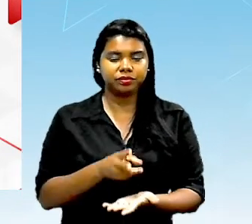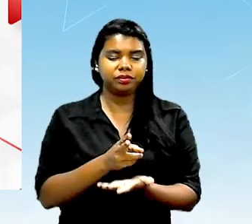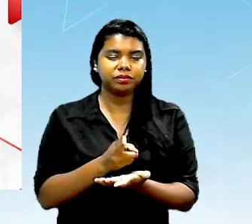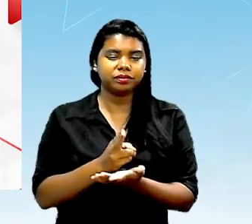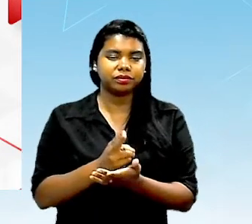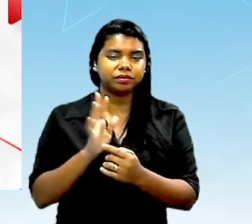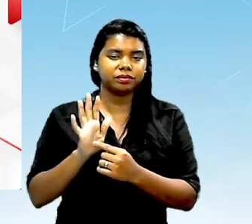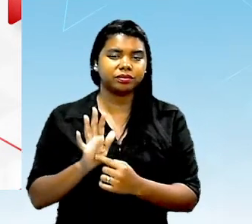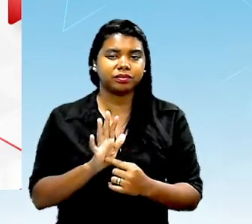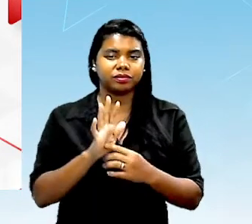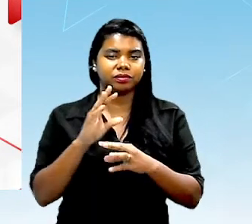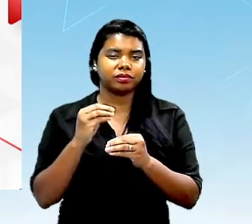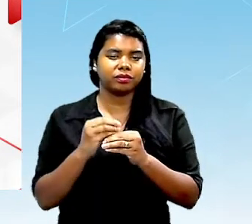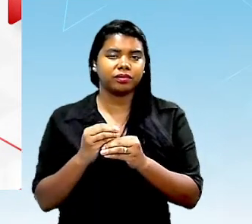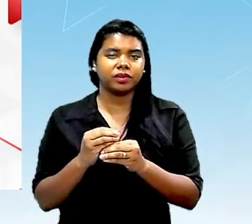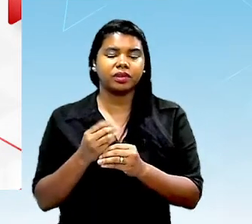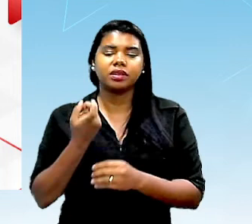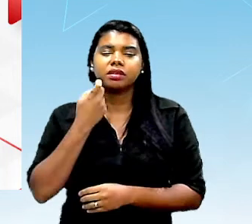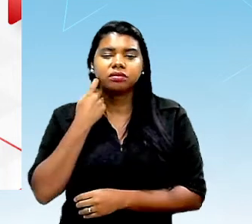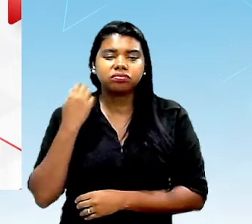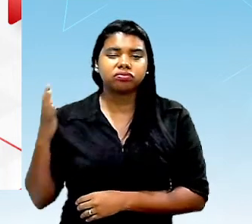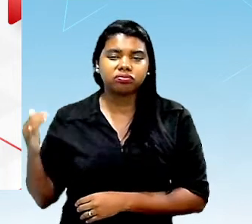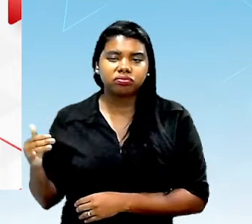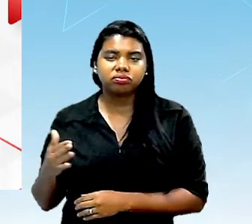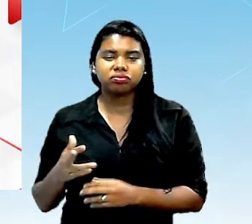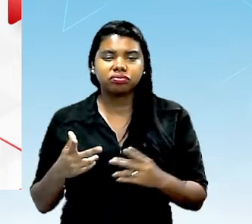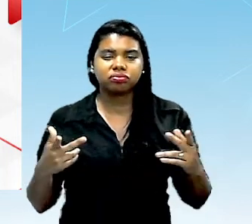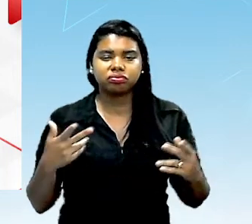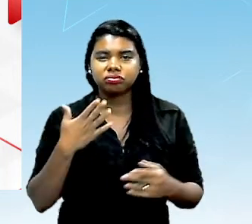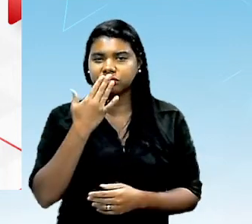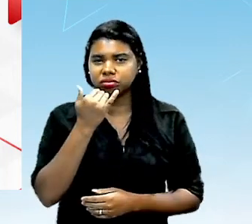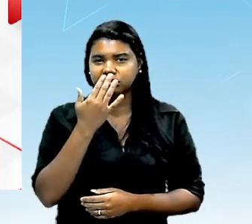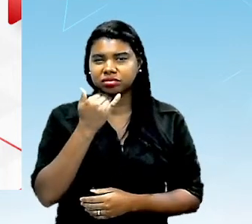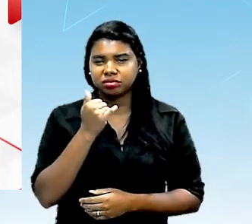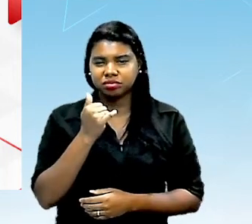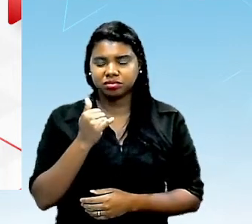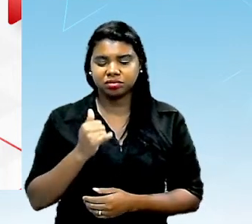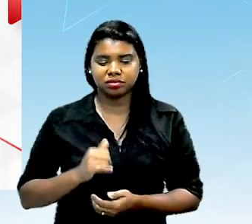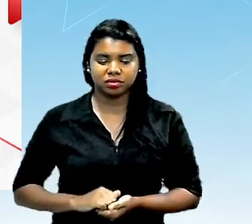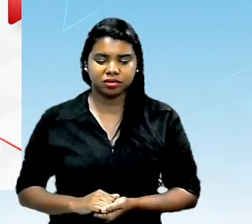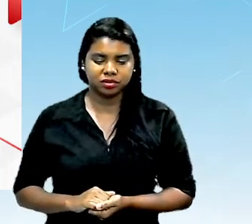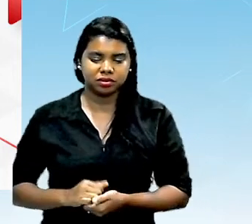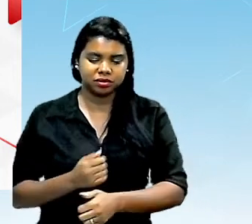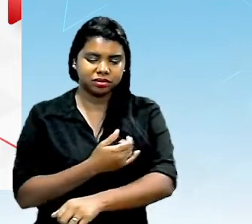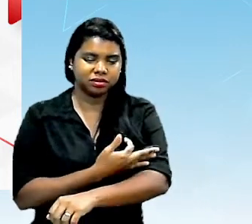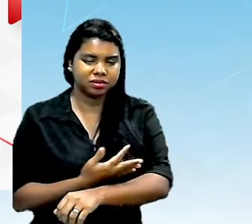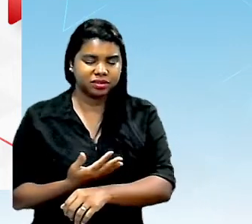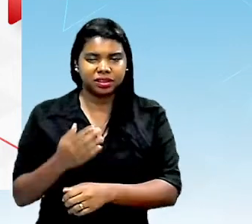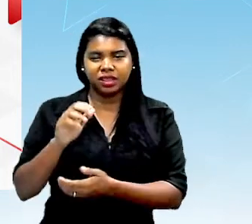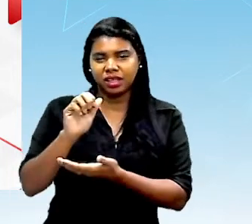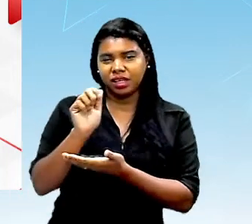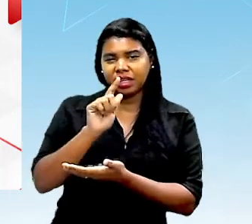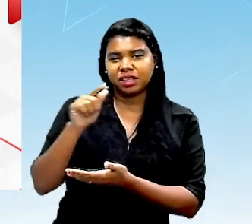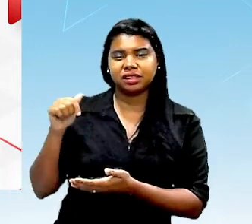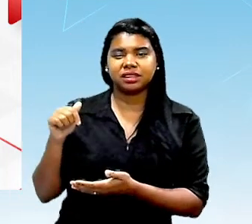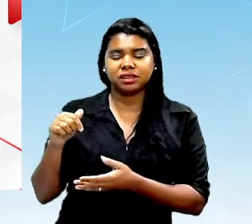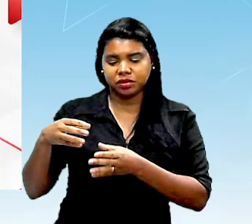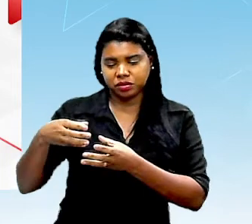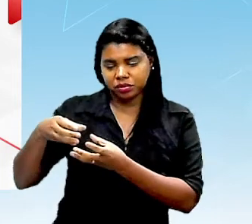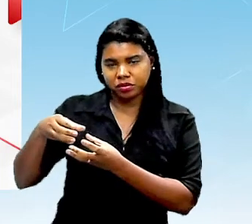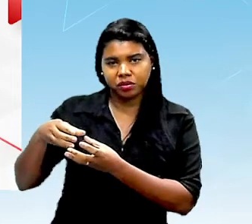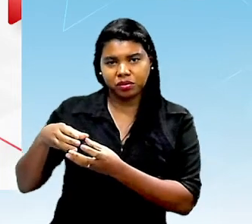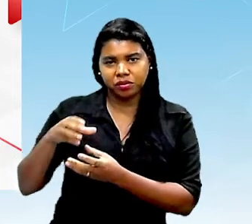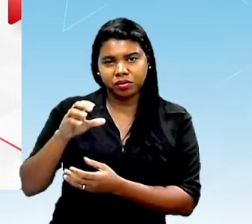nos peixes e em alguns alimentos de origem vegetal azeitona o abacate